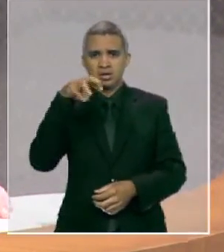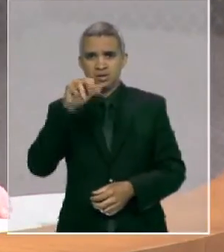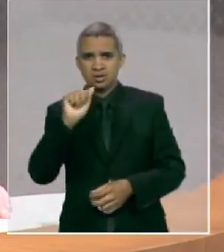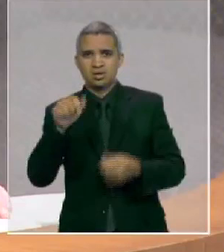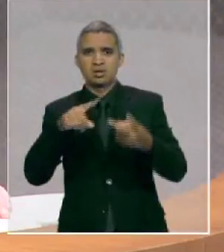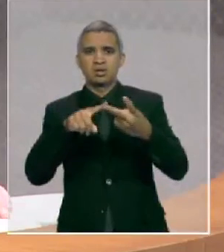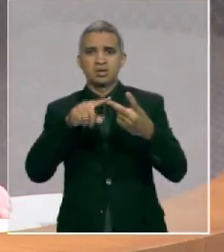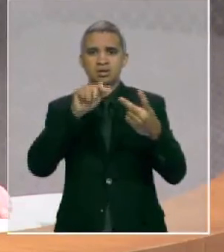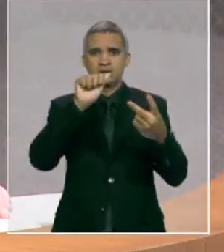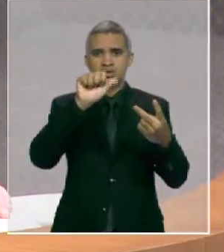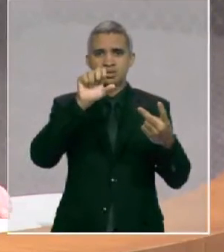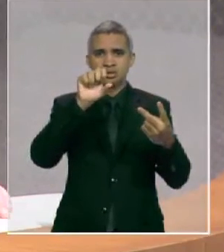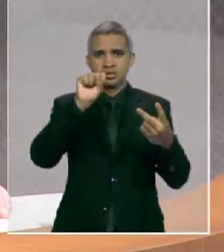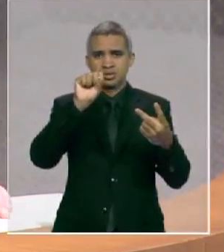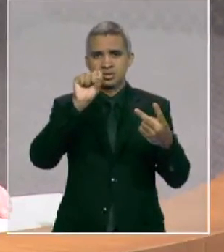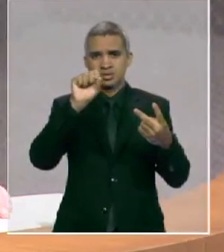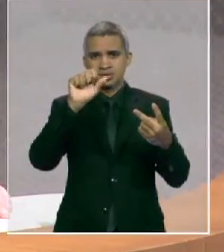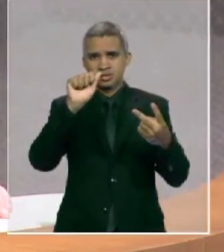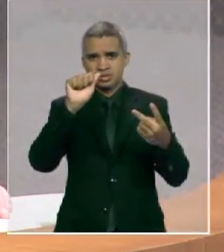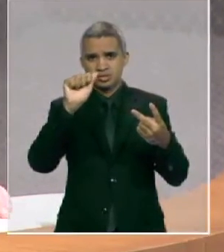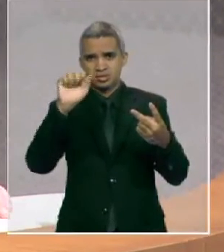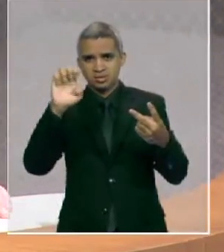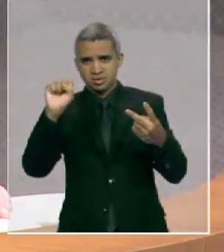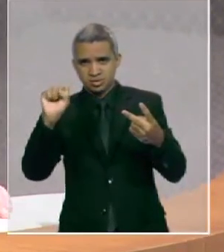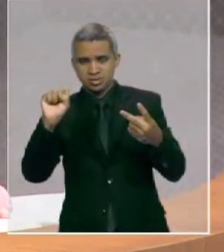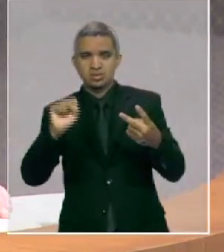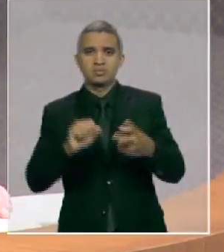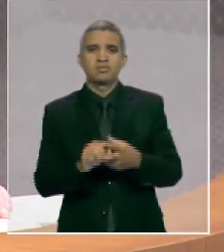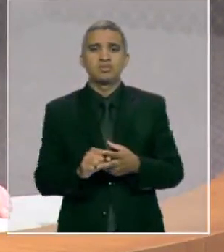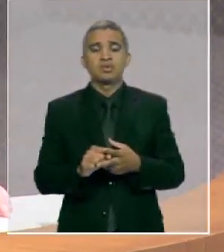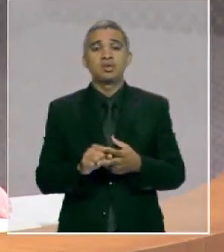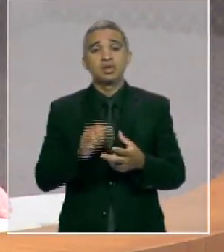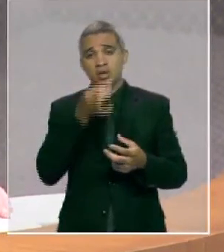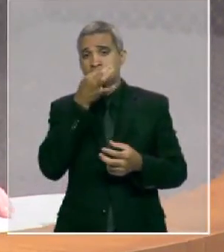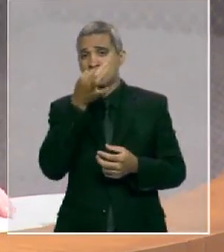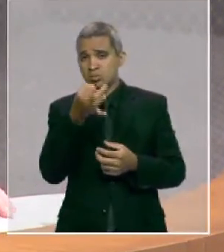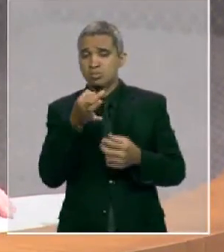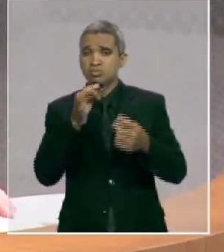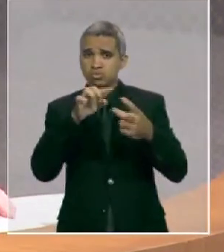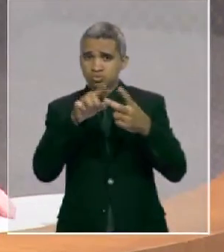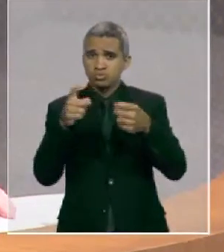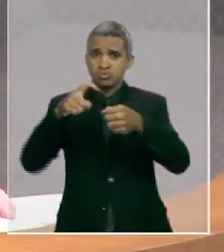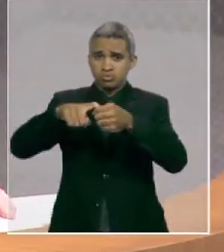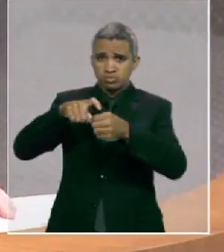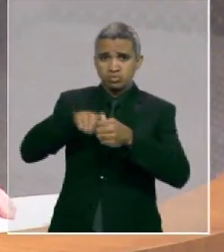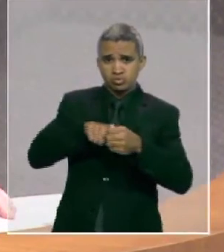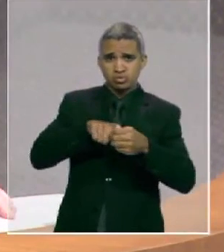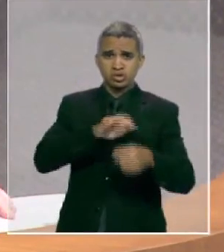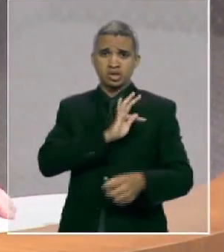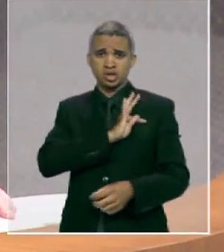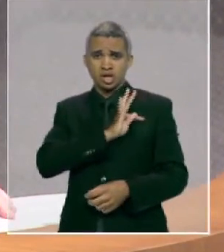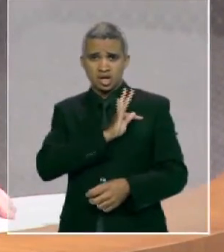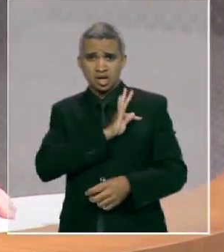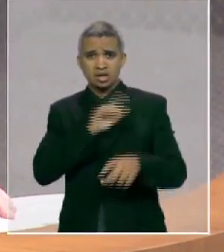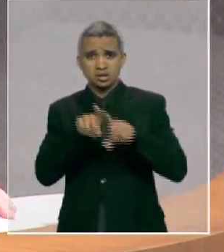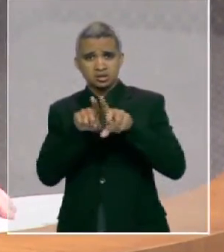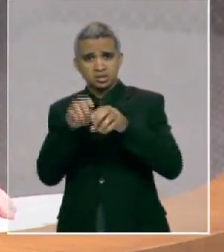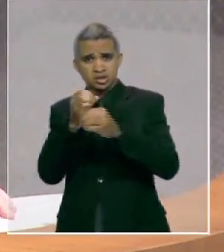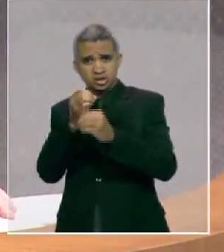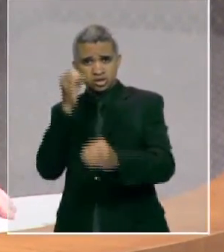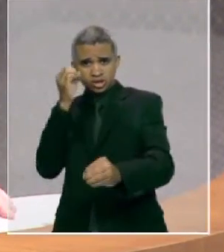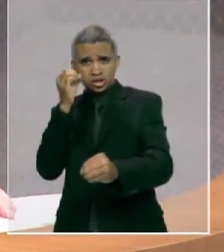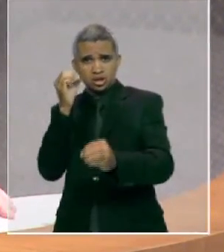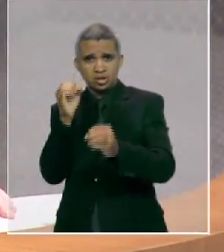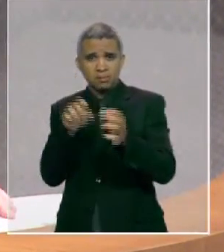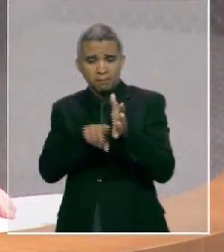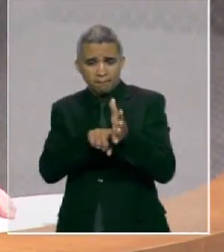olhar diferenciado para que, realmente, eu acho que só assim, através da técnica e da engenharia, é que nós vamos